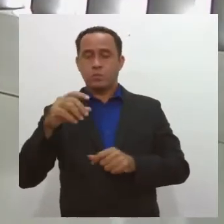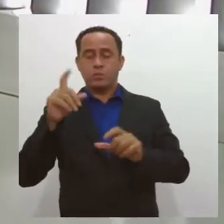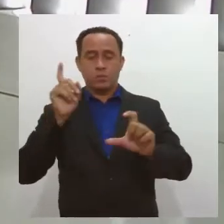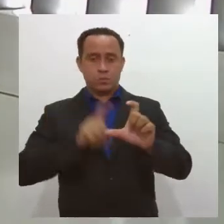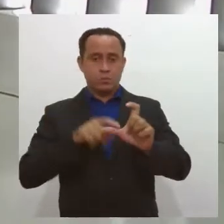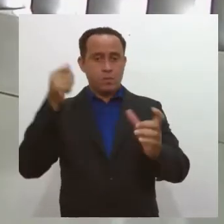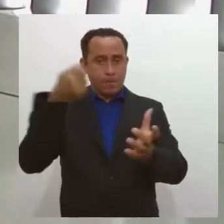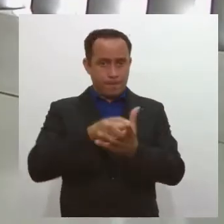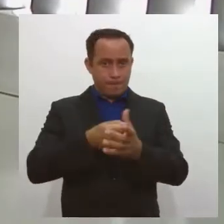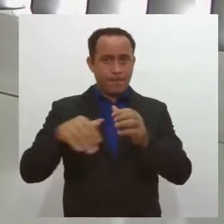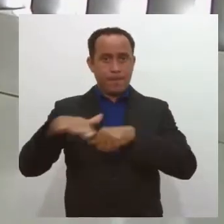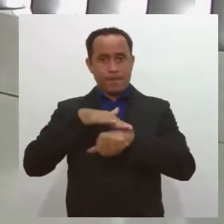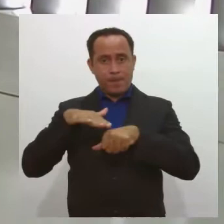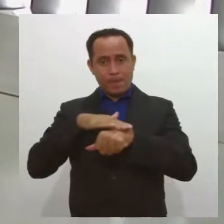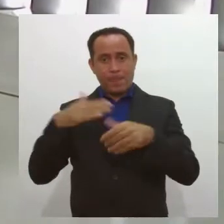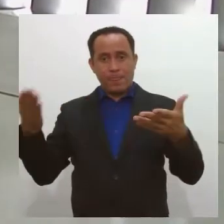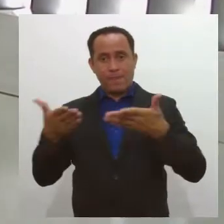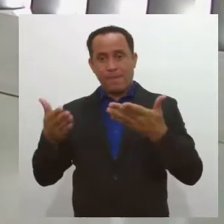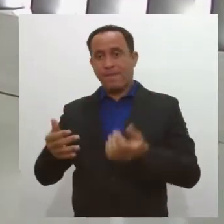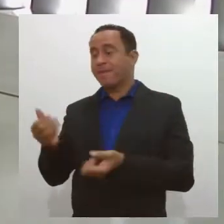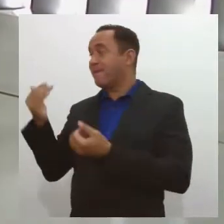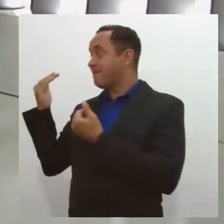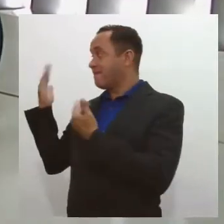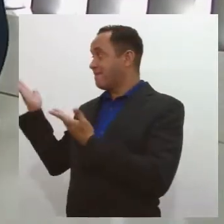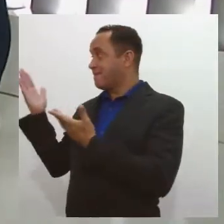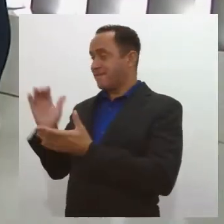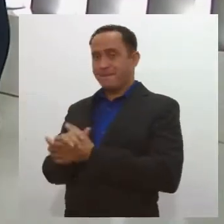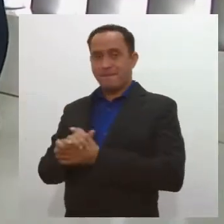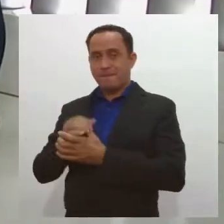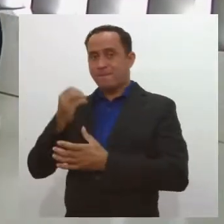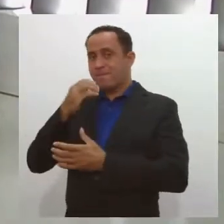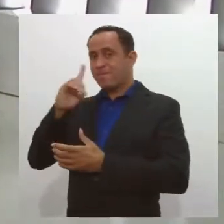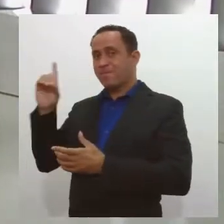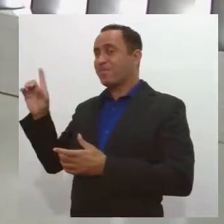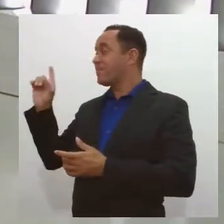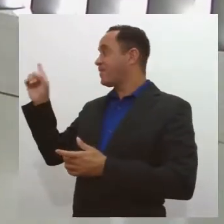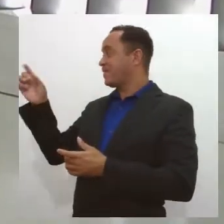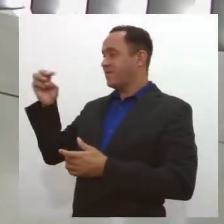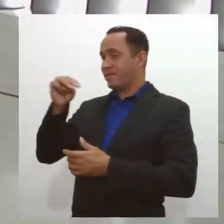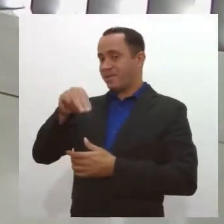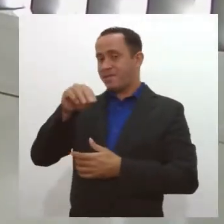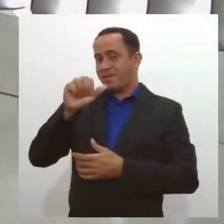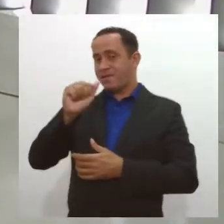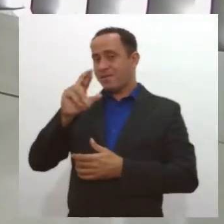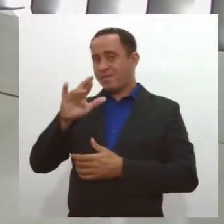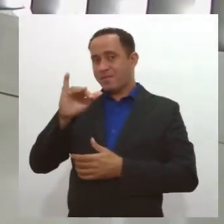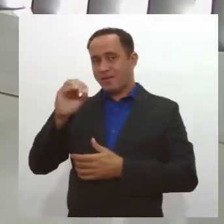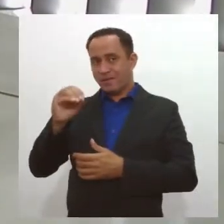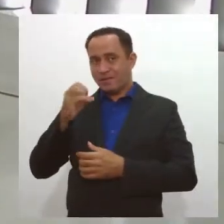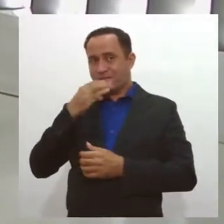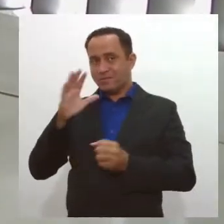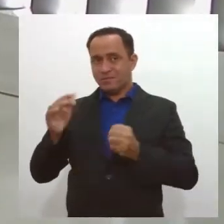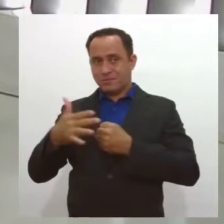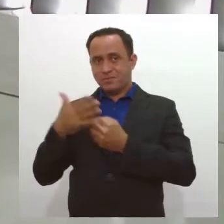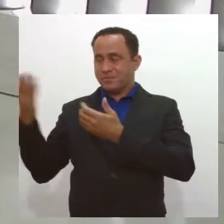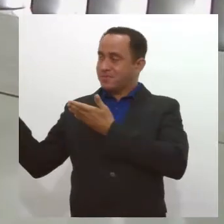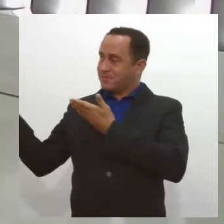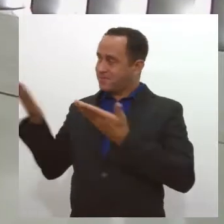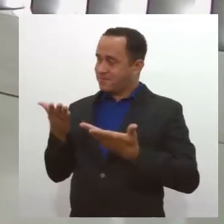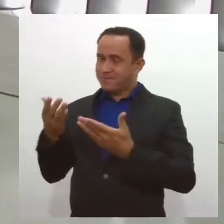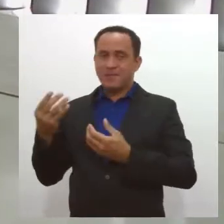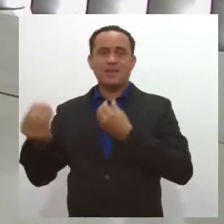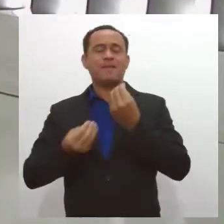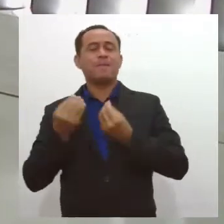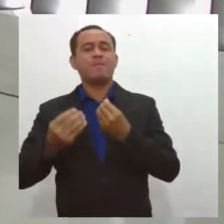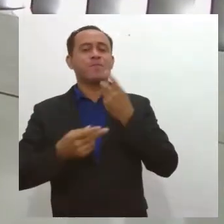E é com ele que eu converso a partir de agora. Muito bom dia, Márcio. Seja bem-vindo ao Jornal da TV Alesi. E como você